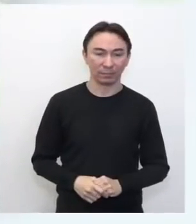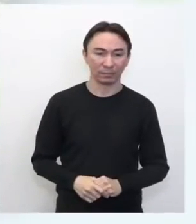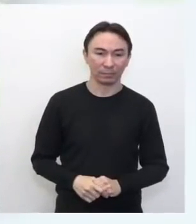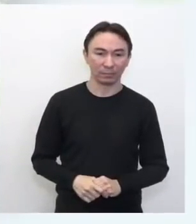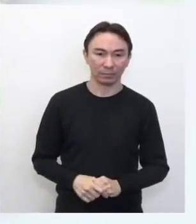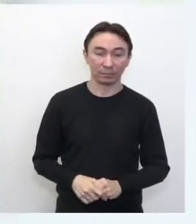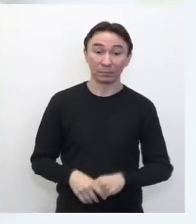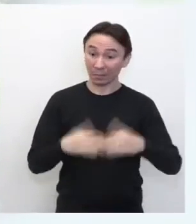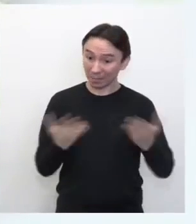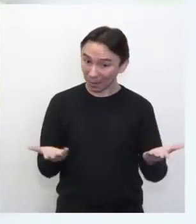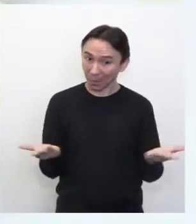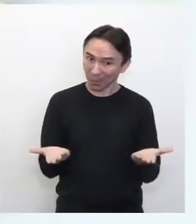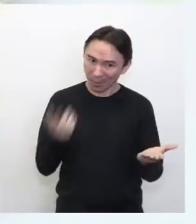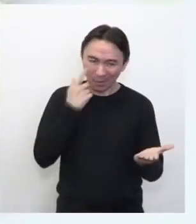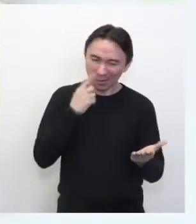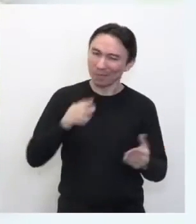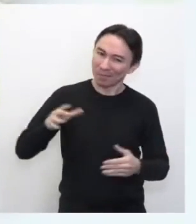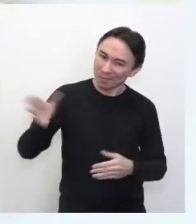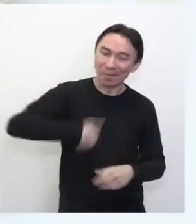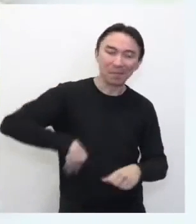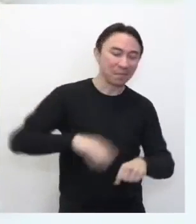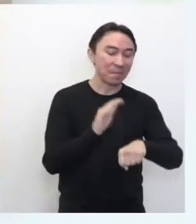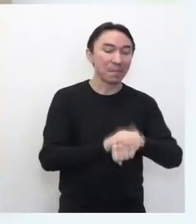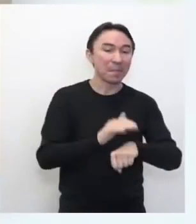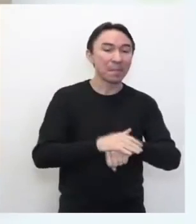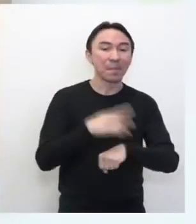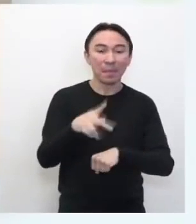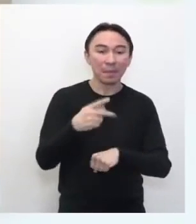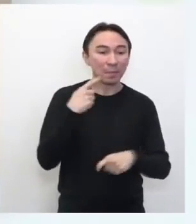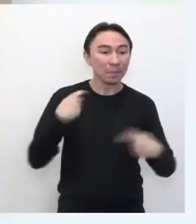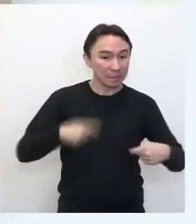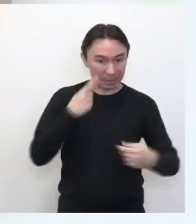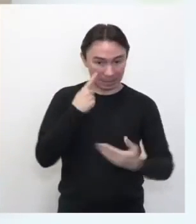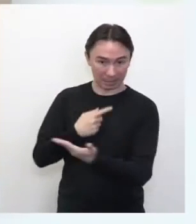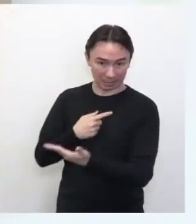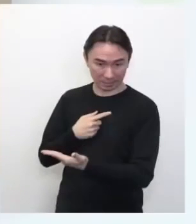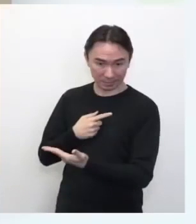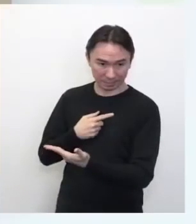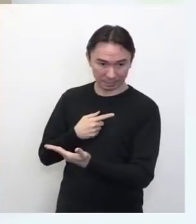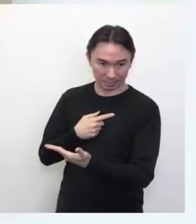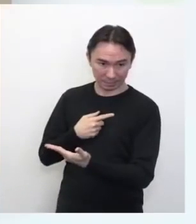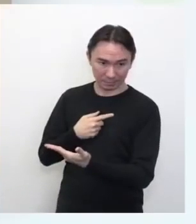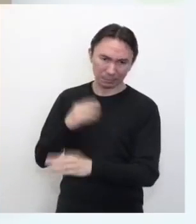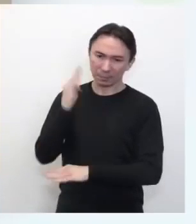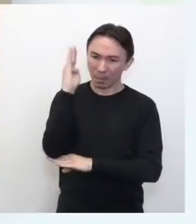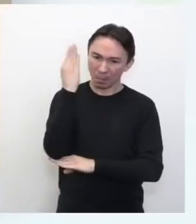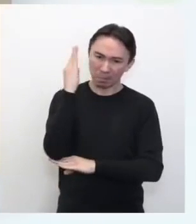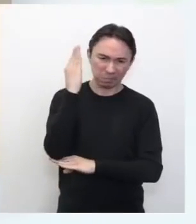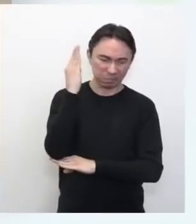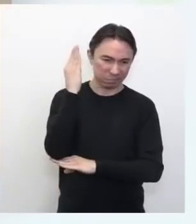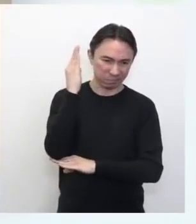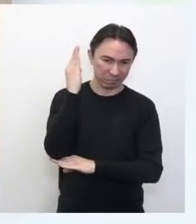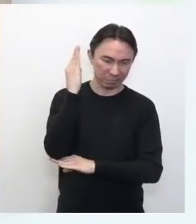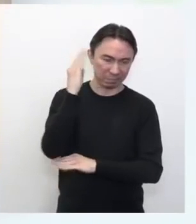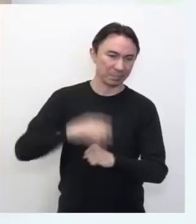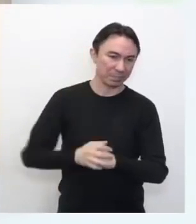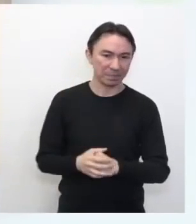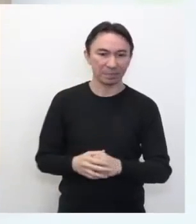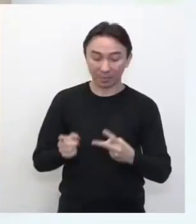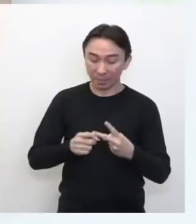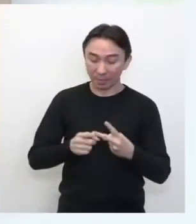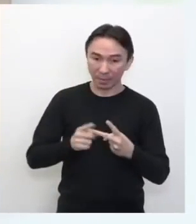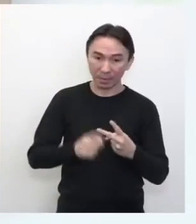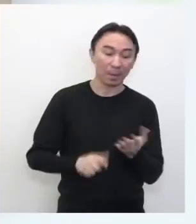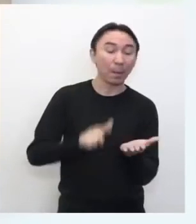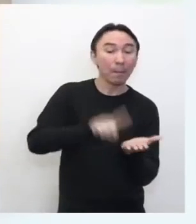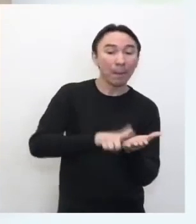Agora, mãos à obra. Você vai precisar de um palito de dente, pedaço de vareta, pipa ou de churrasquinho, uma caixa de